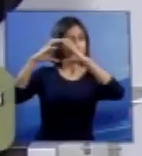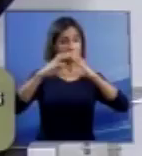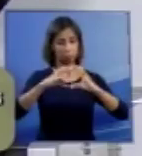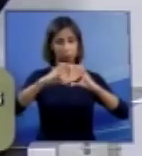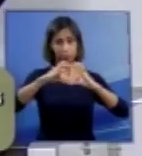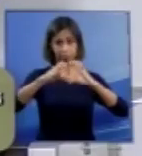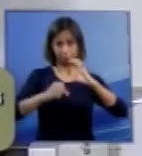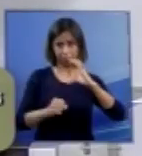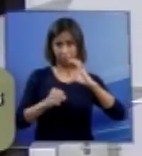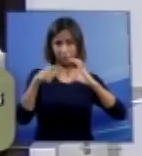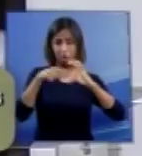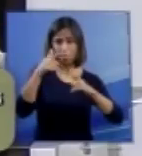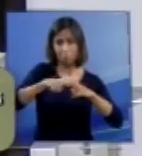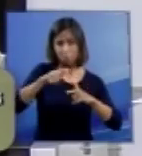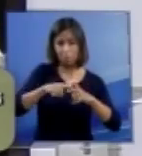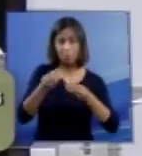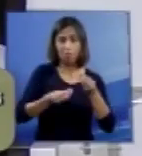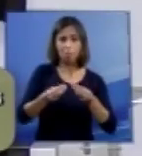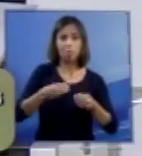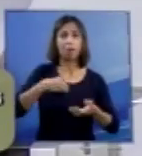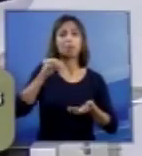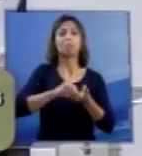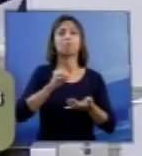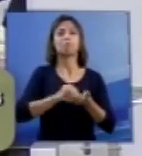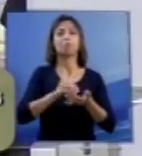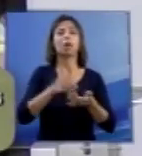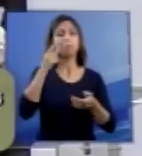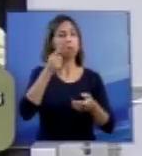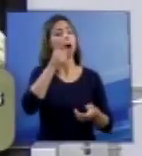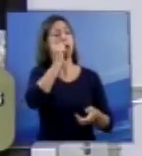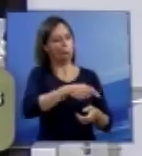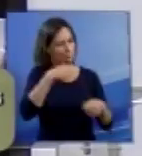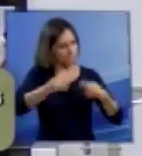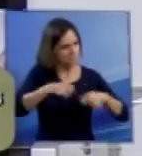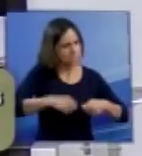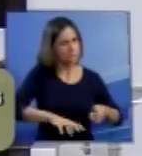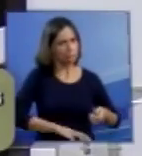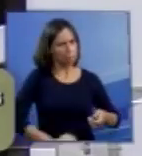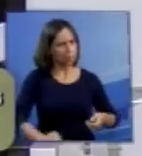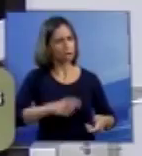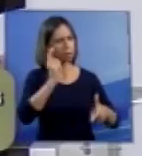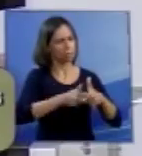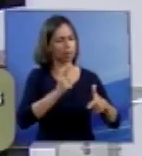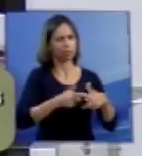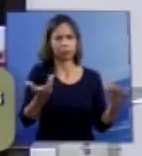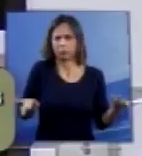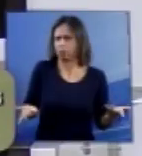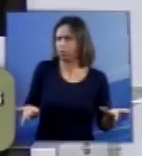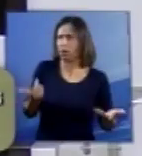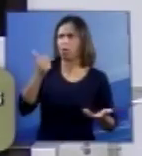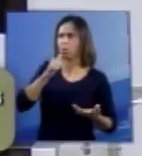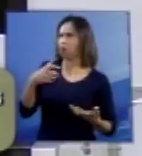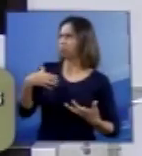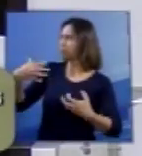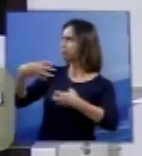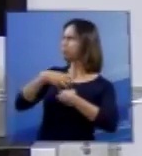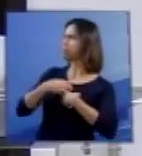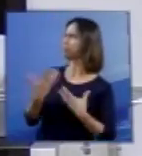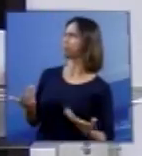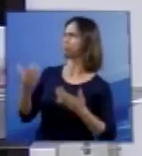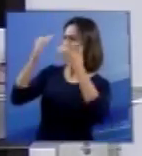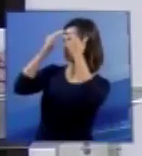autodeterminação desrespeitado e ferida à sua dignidade. aquelas, como